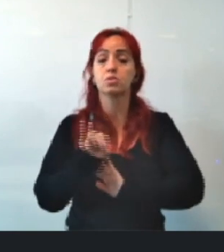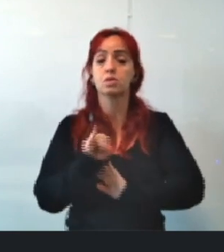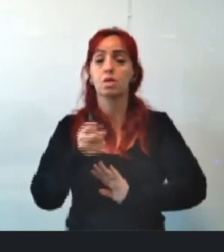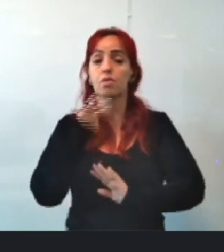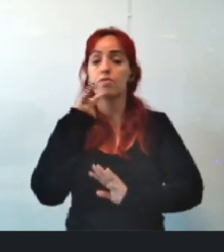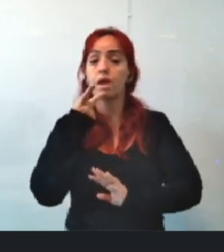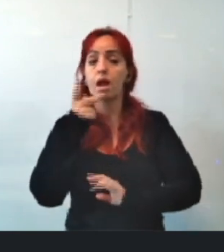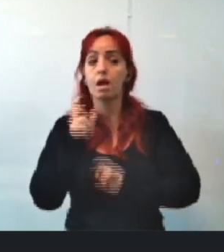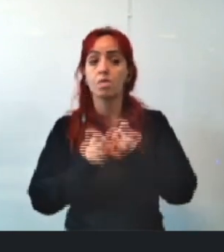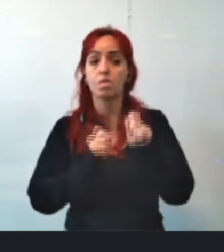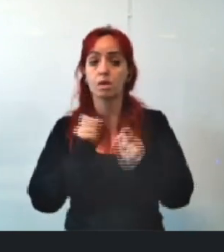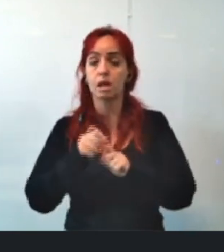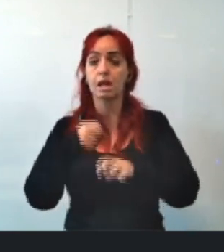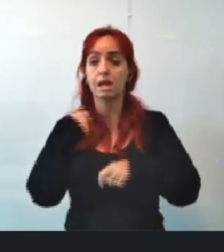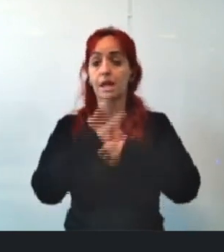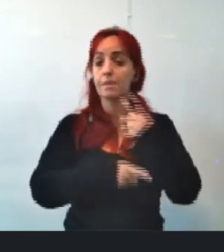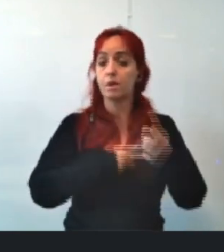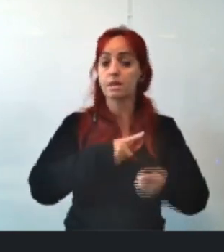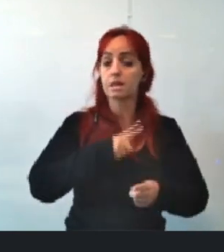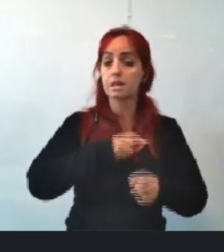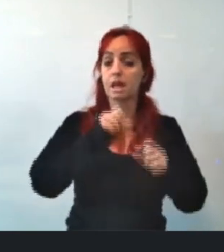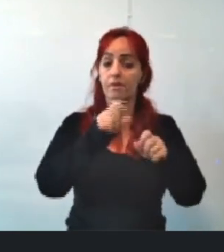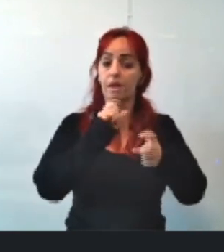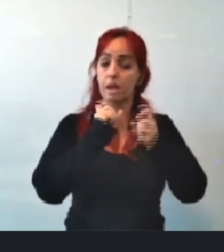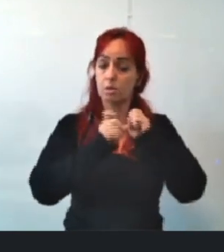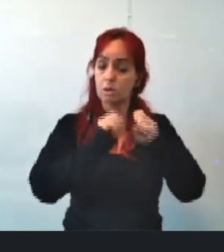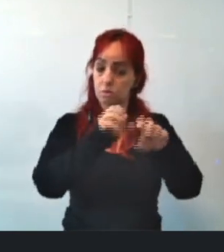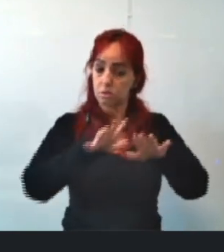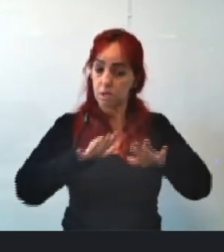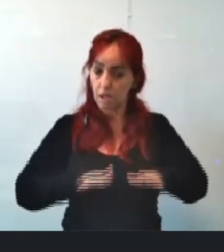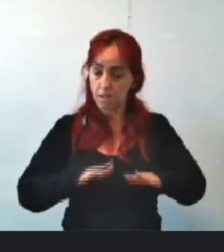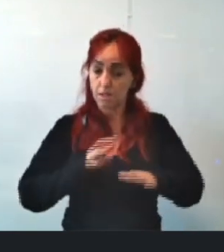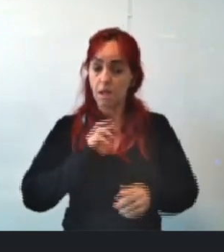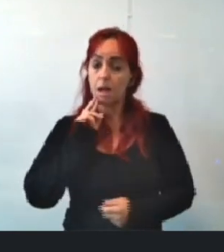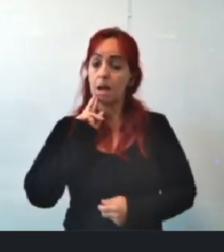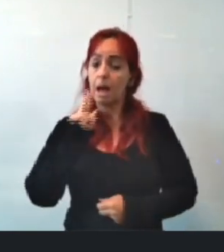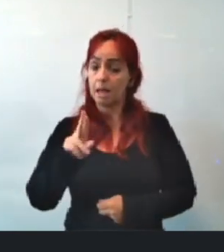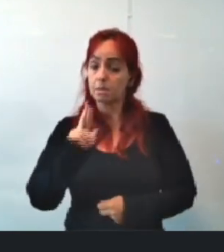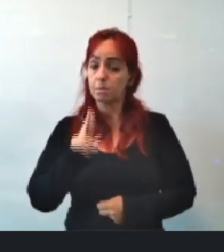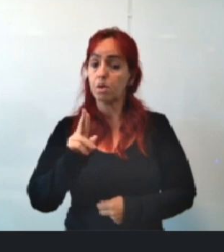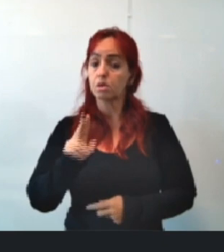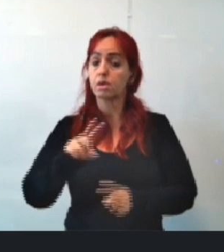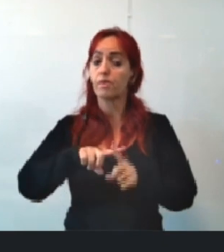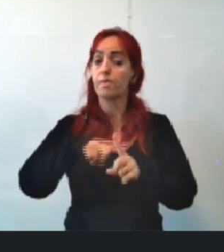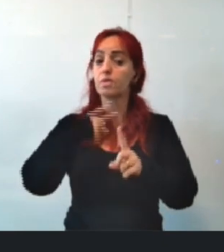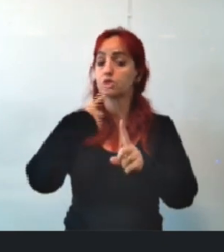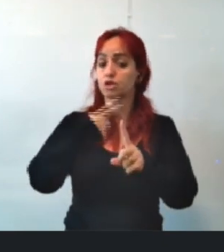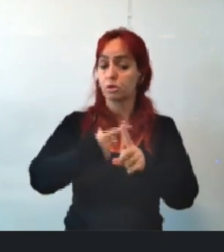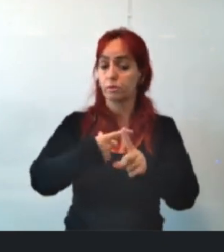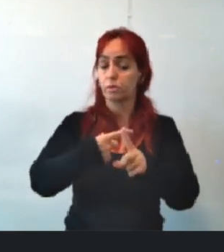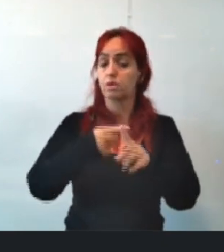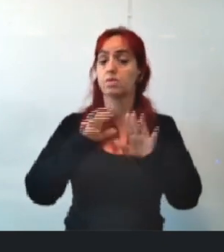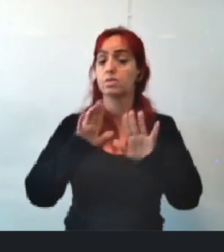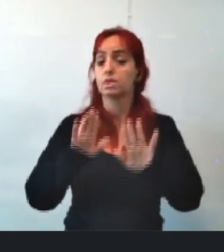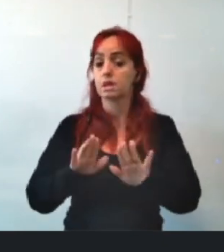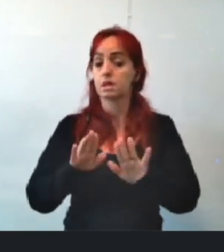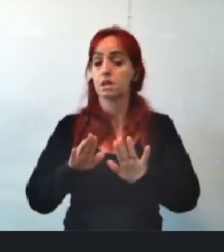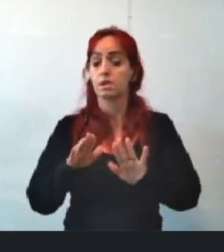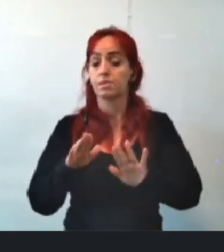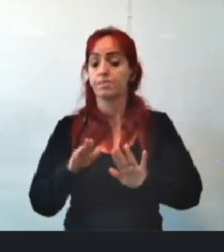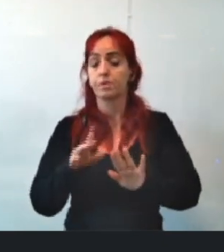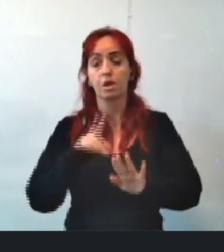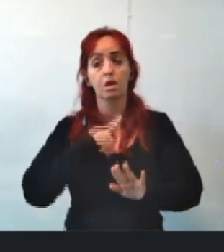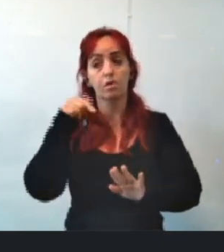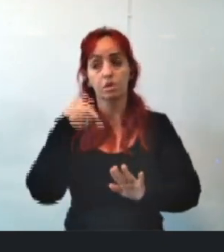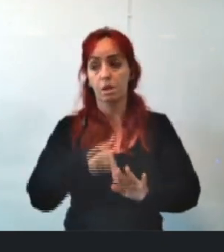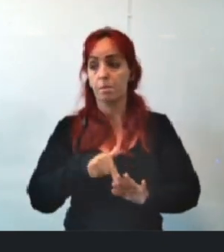depois que nós fizemos a audiência pública, o resultado foi muito positivo. Então, a gente, não vou estar